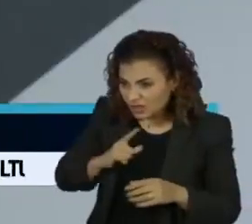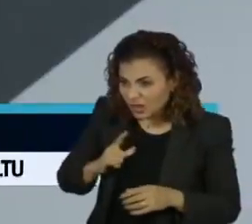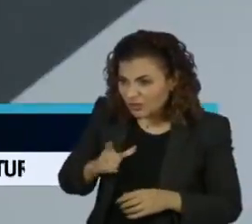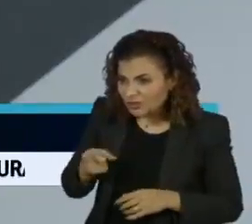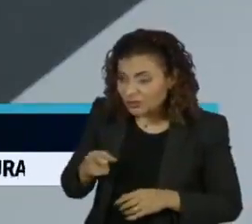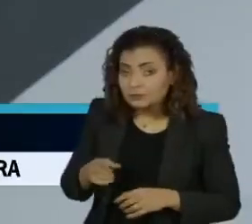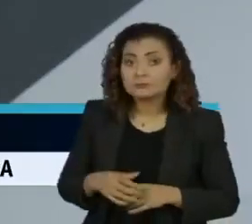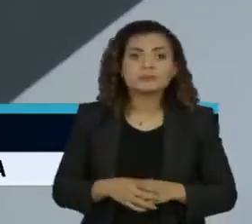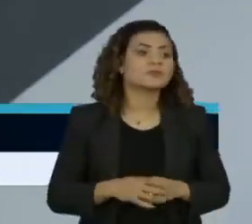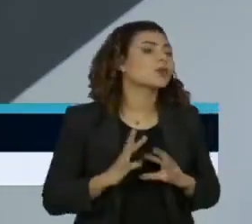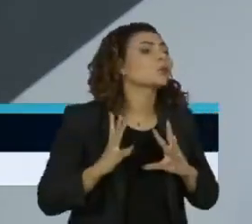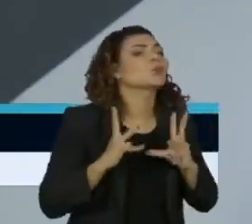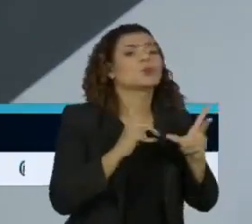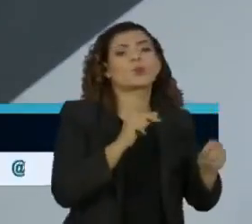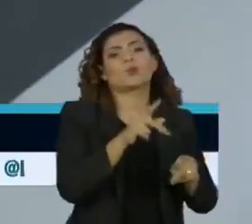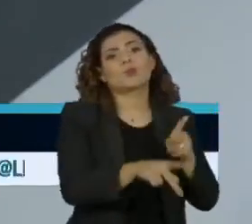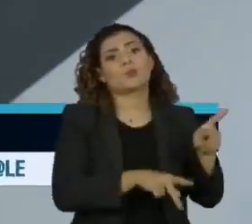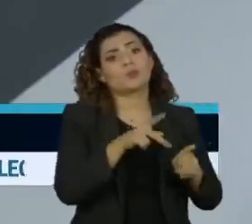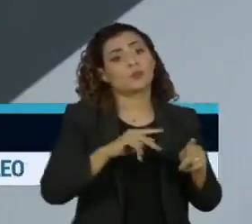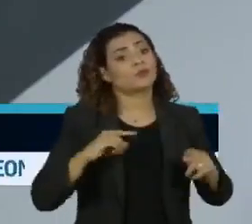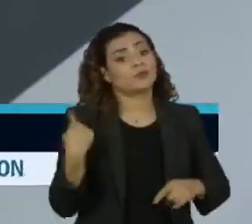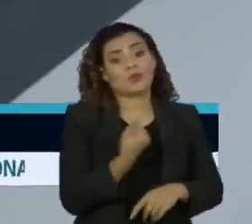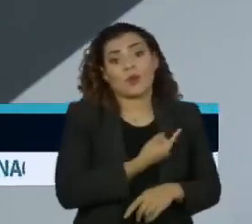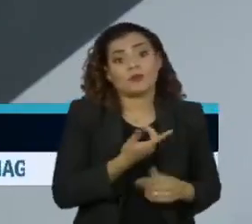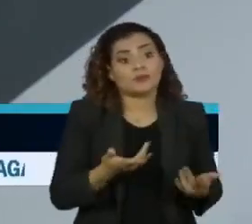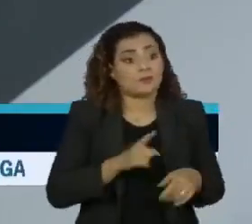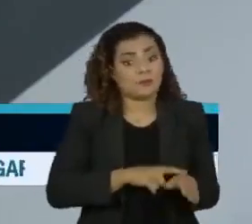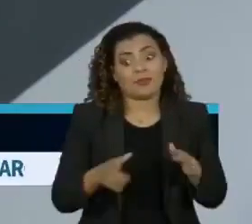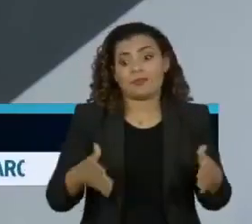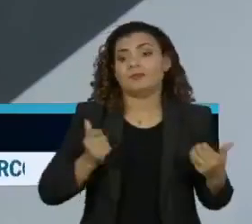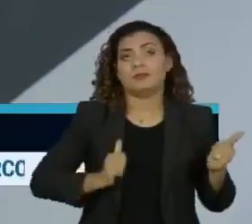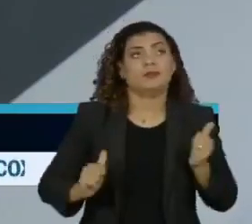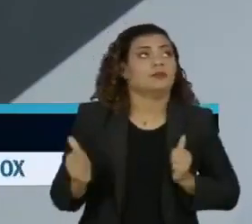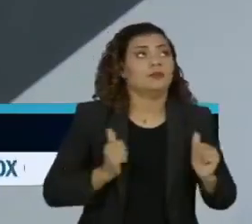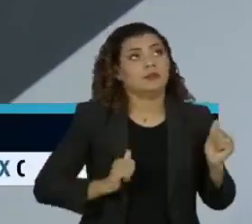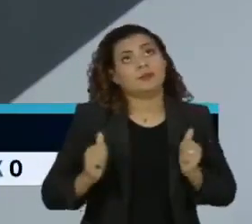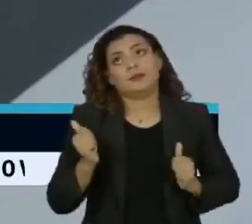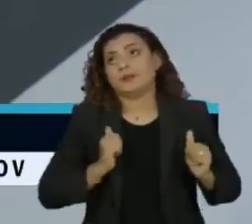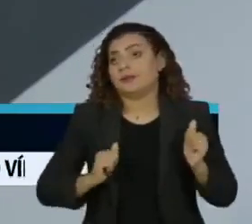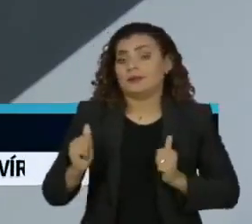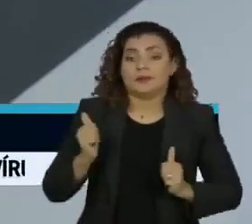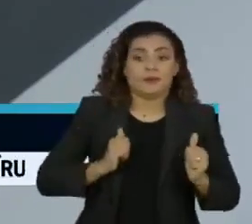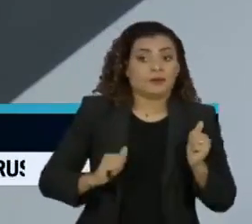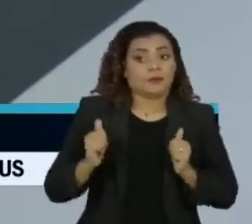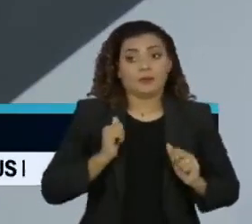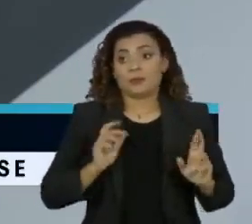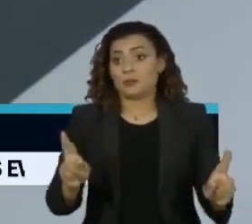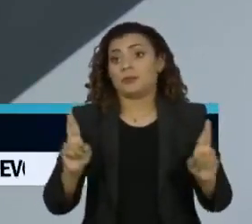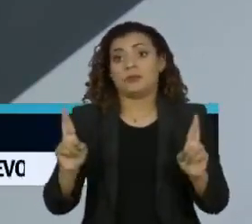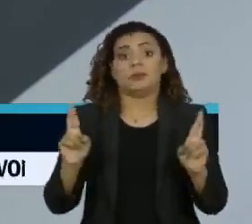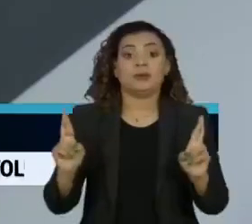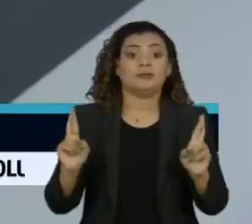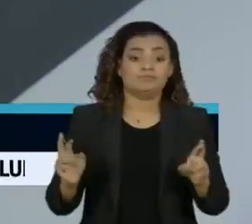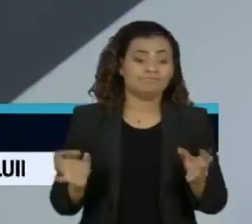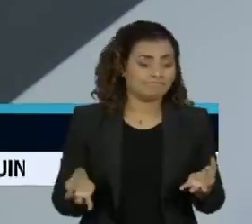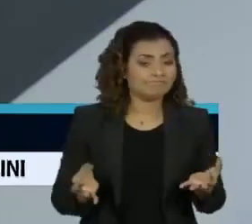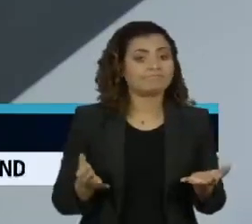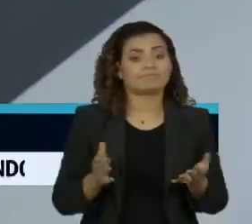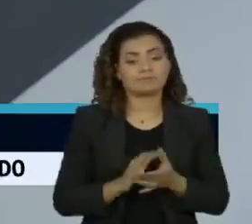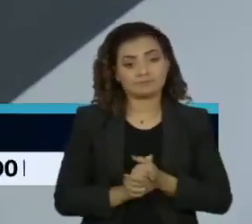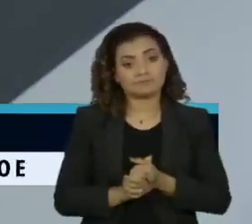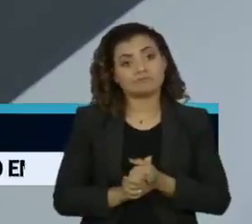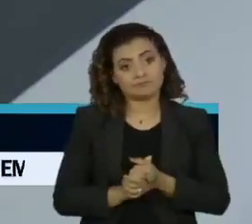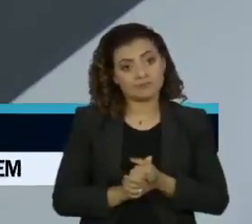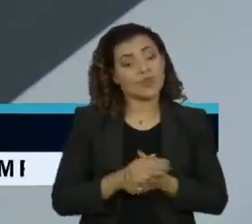forma geral, acho que toda a população, nós estamos vivendo esse momento de grande expectativa e que